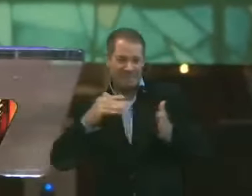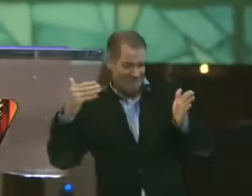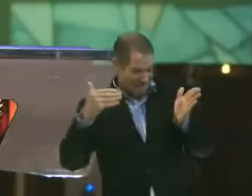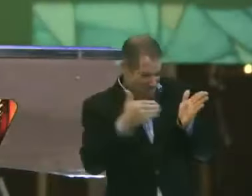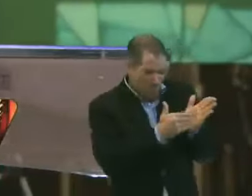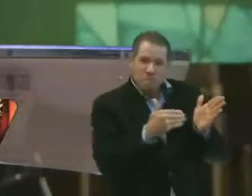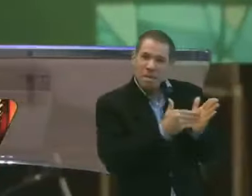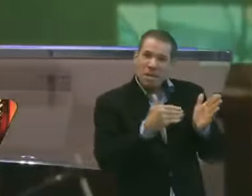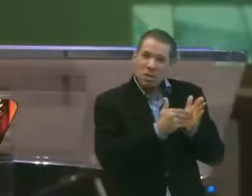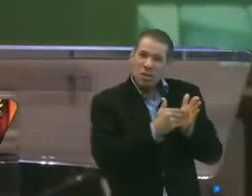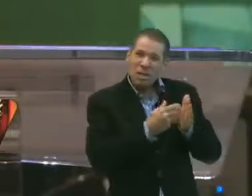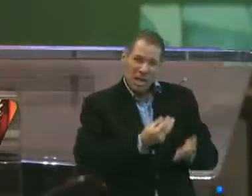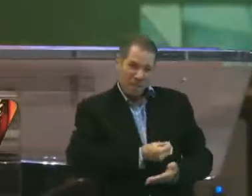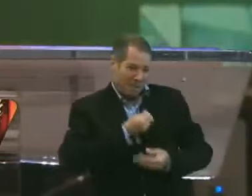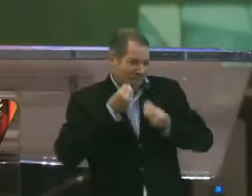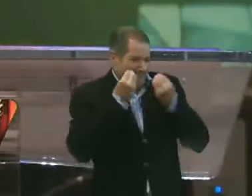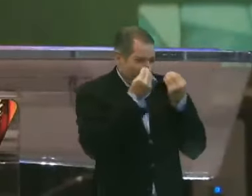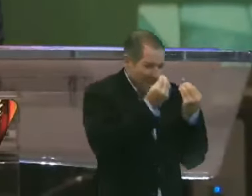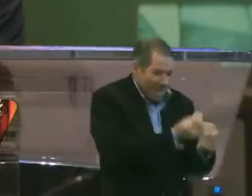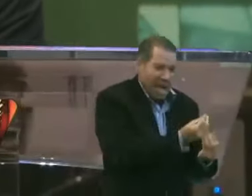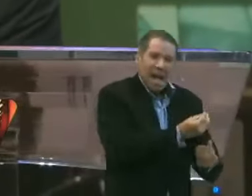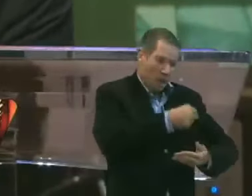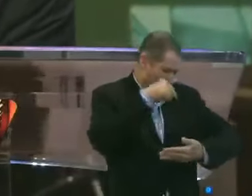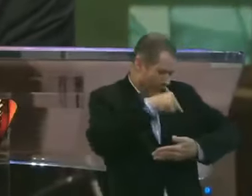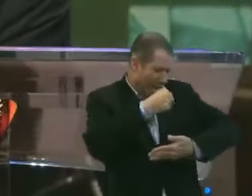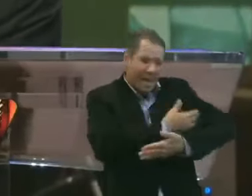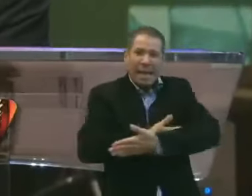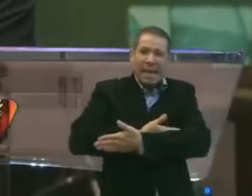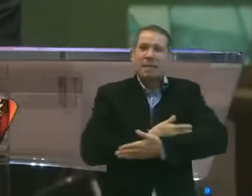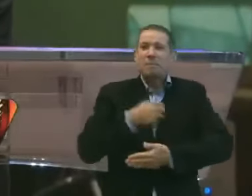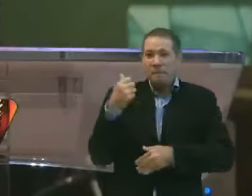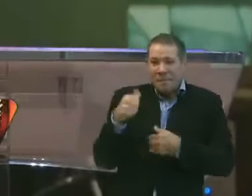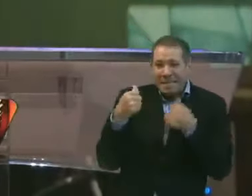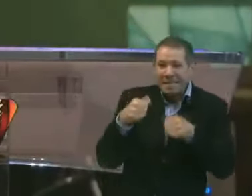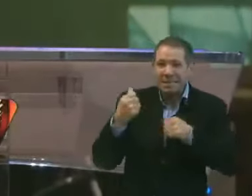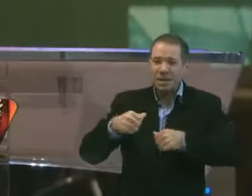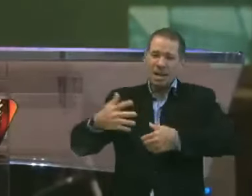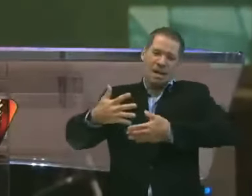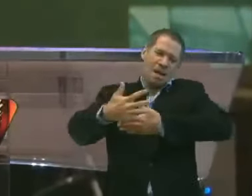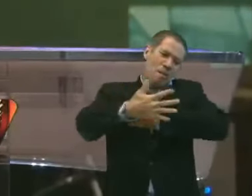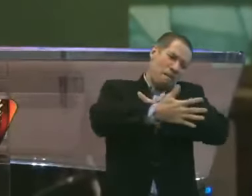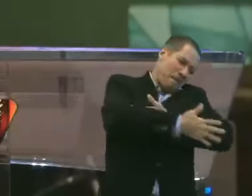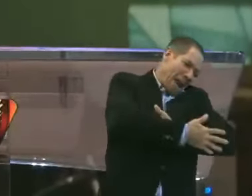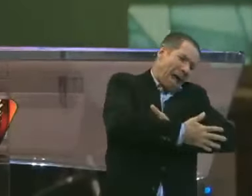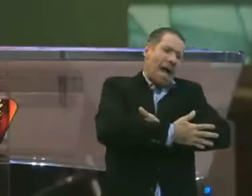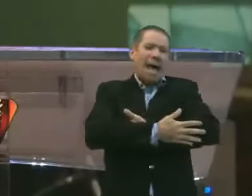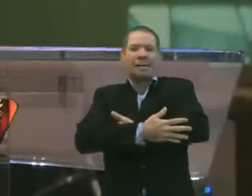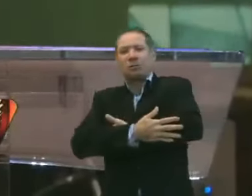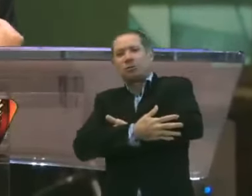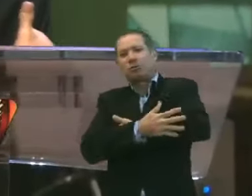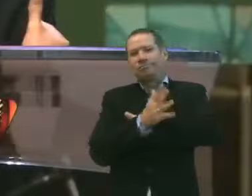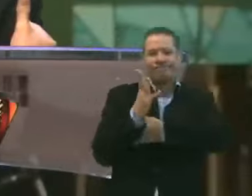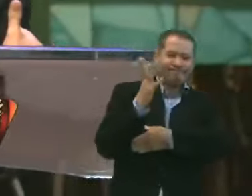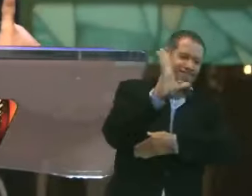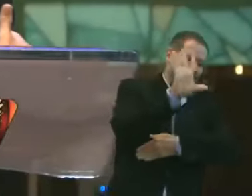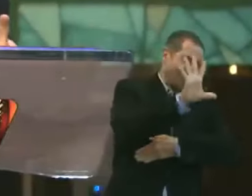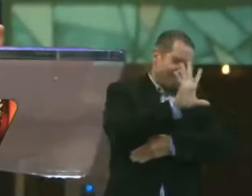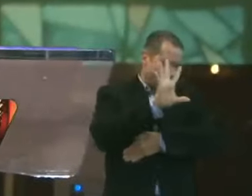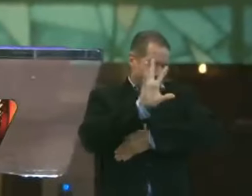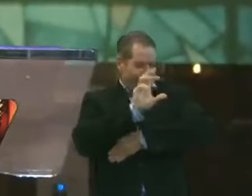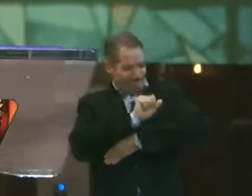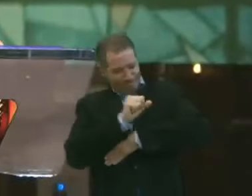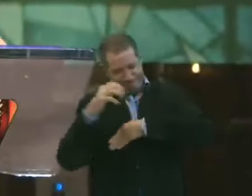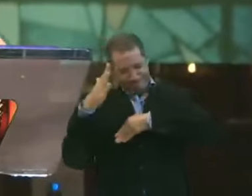impedir de dar a minha vida por ele se for preciso. Porque os seus braços envolviam com tanto amor aquela